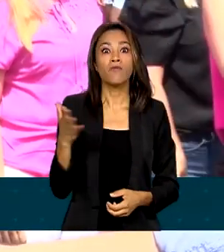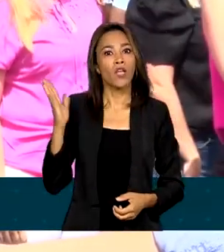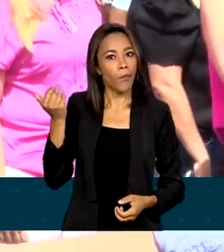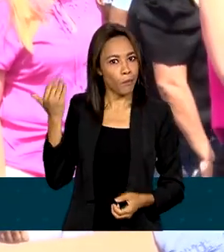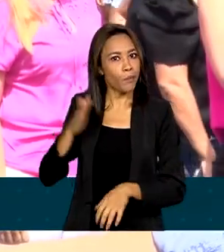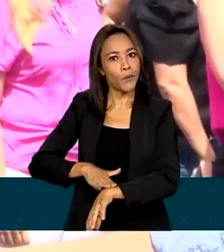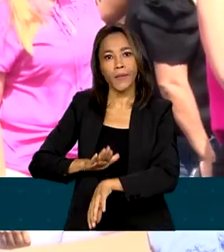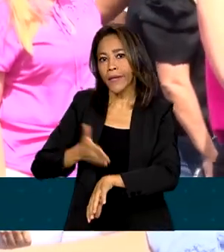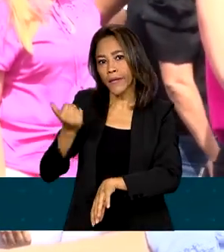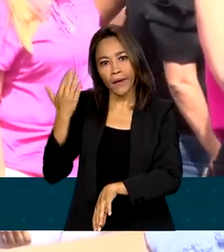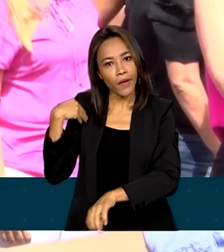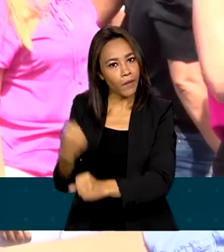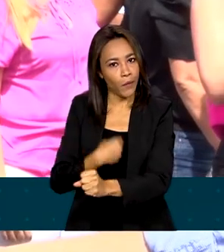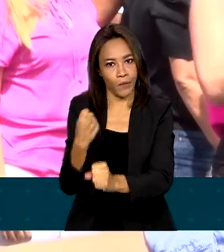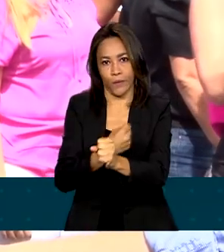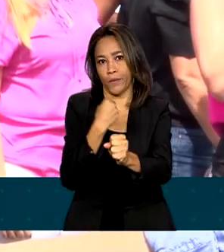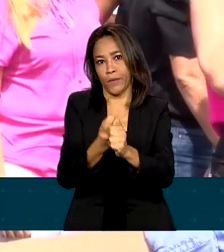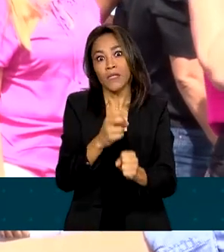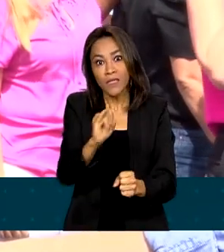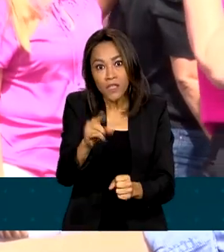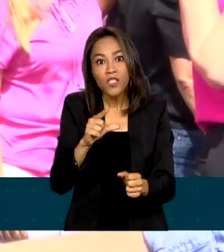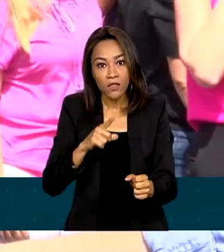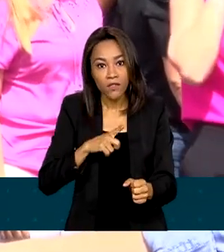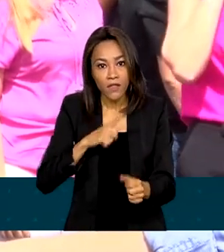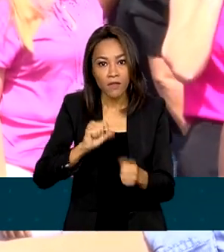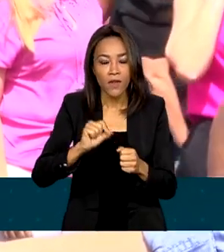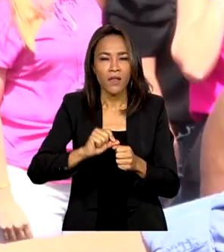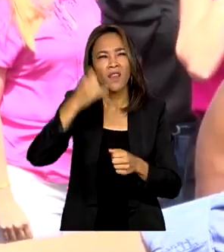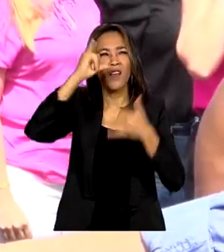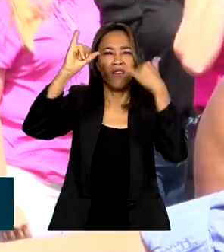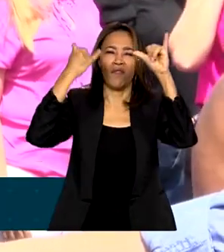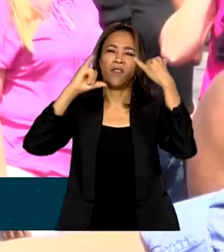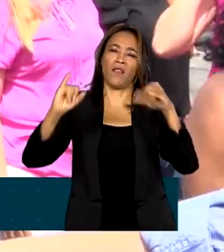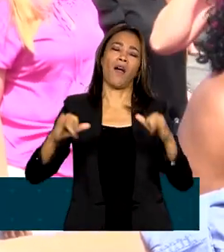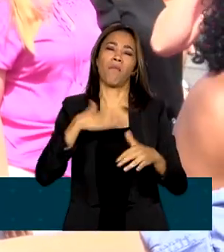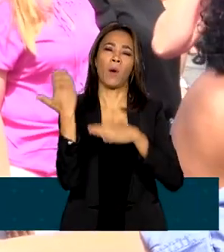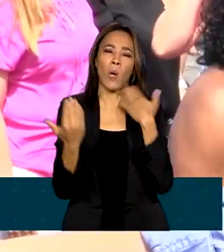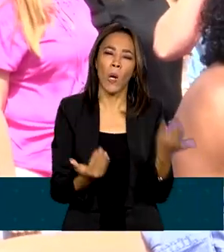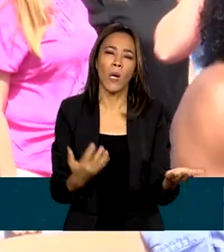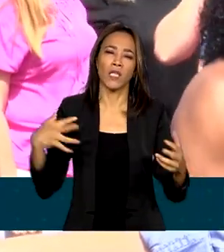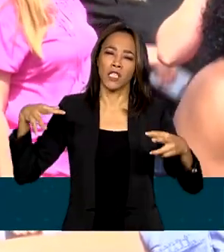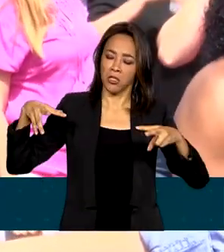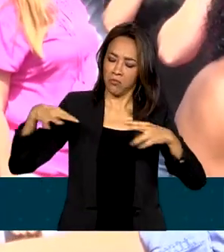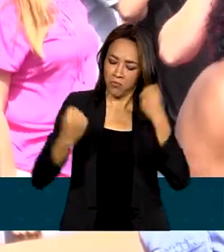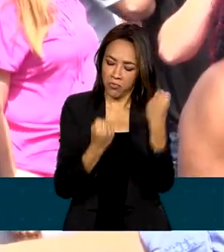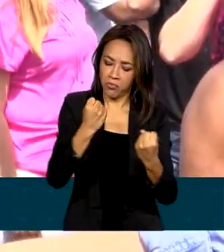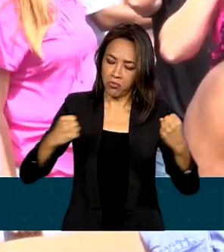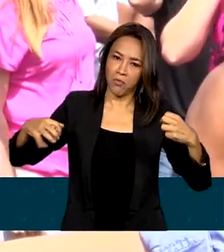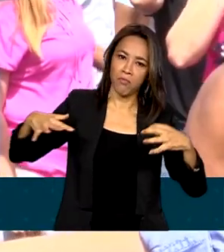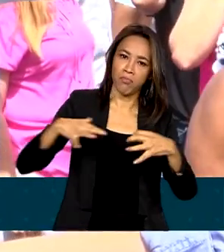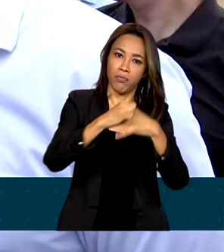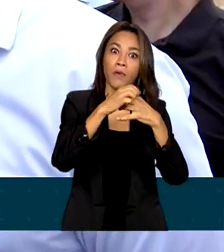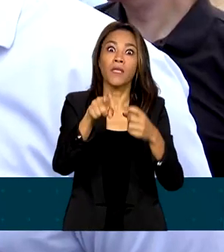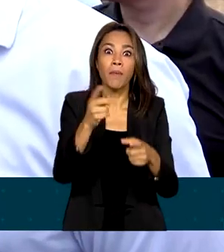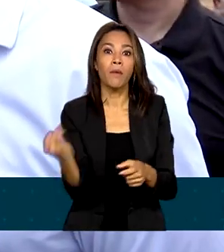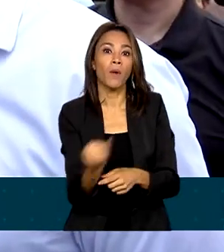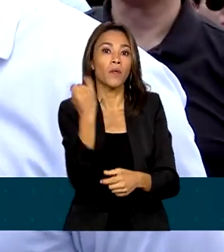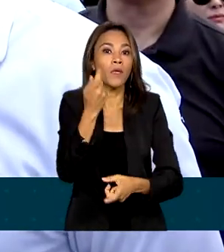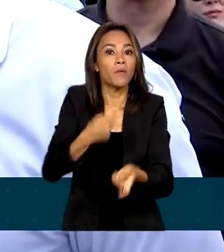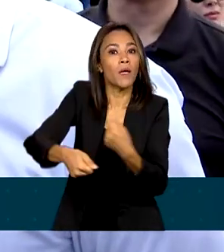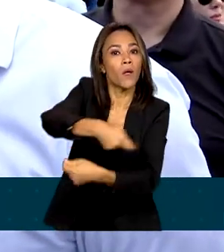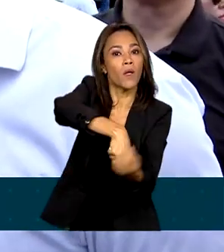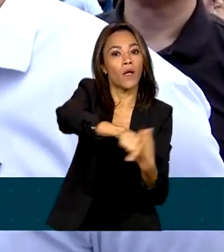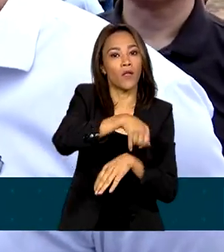se tivesse feito há algum tempo atrás, evitaria uma série de acidentes, mortes. E também para a economia do Estado é importante, né? A gente vai